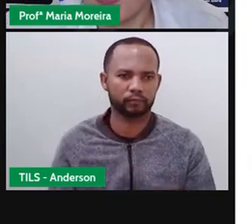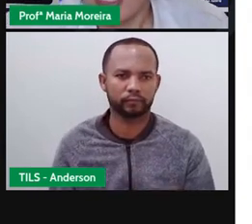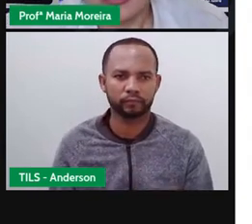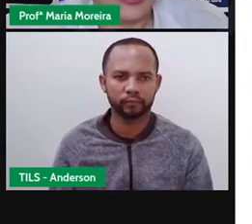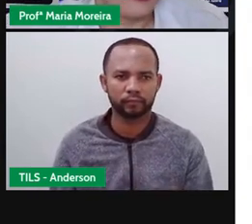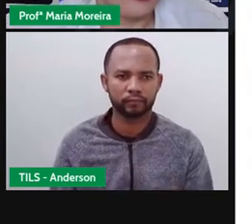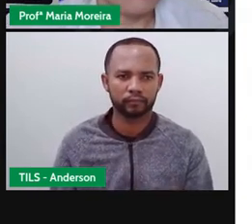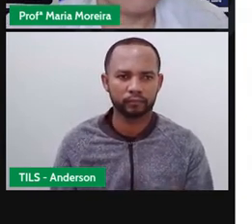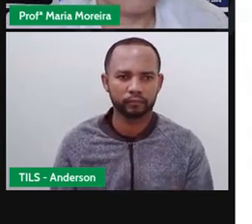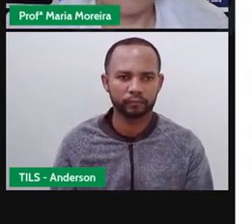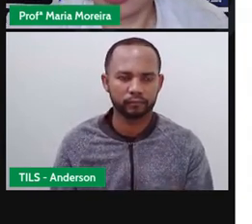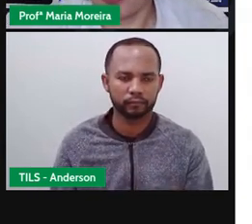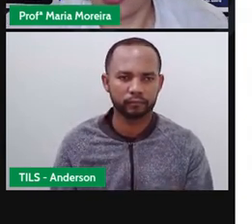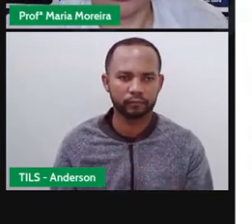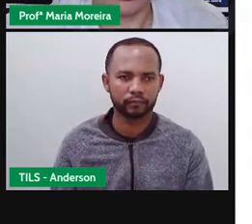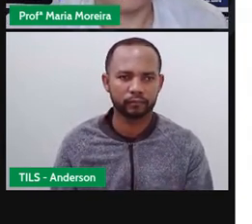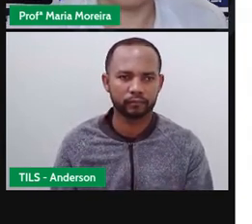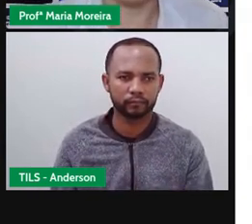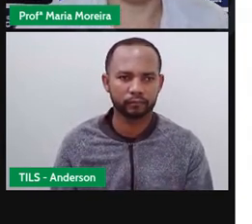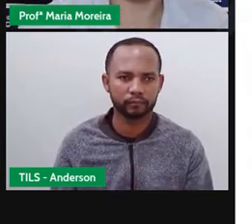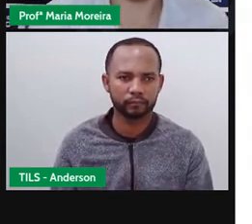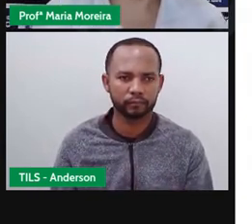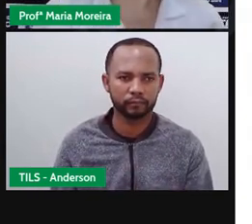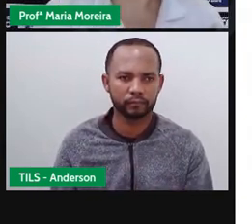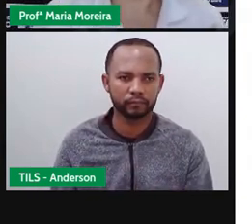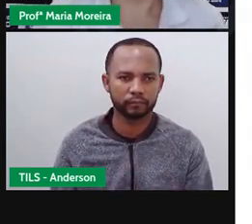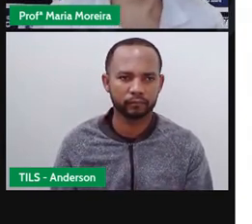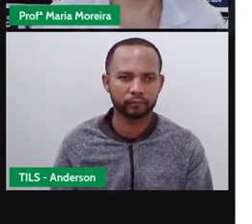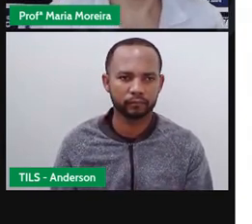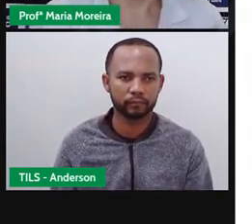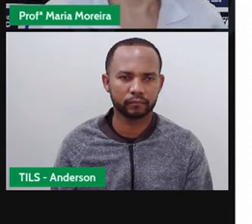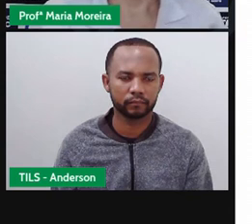casa. E aí, deixa eu colocar aqui de novo no lugar.